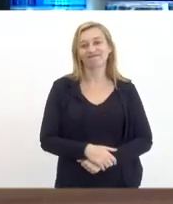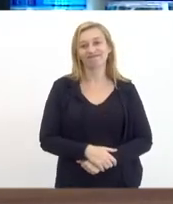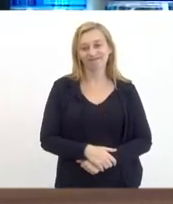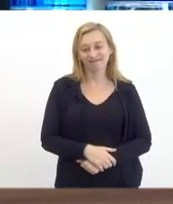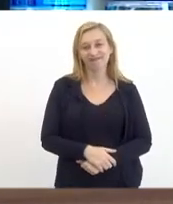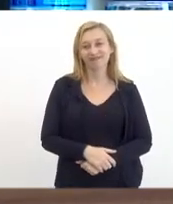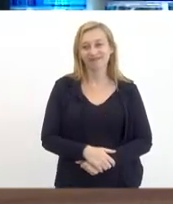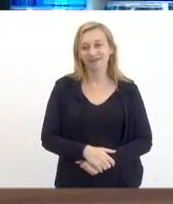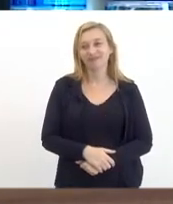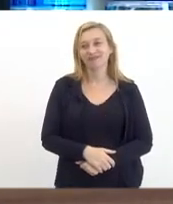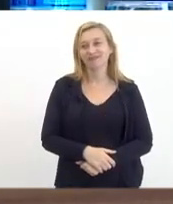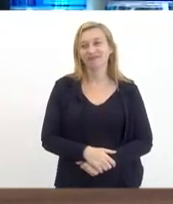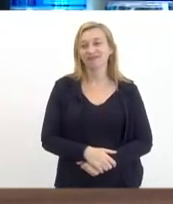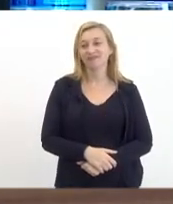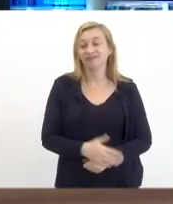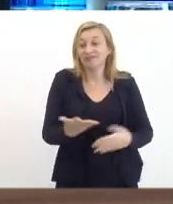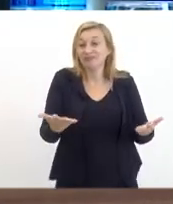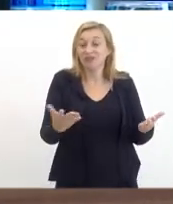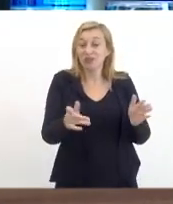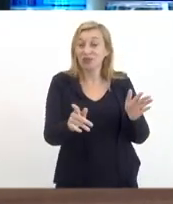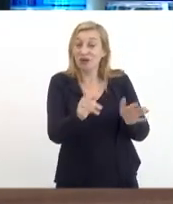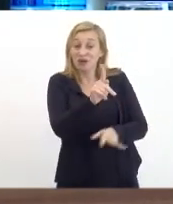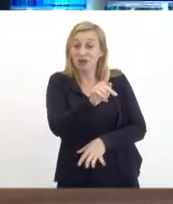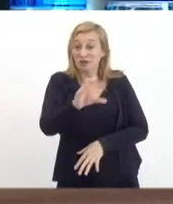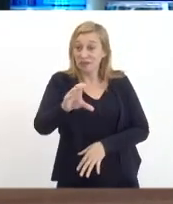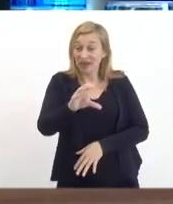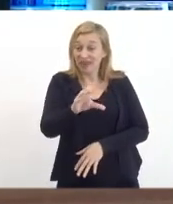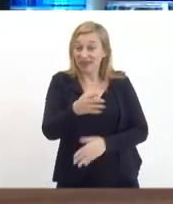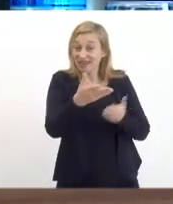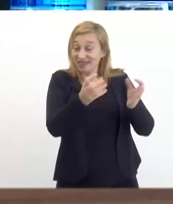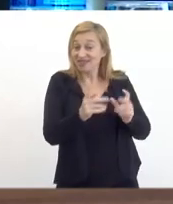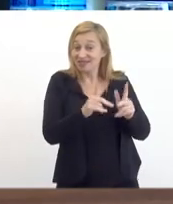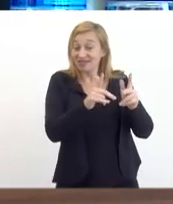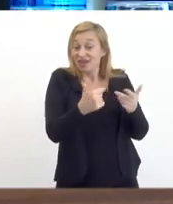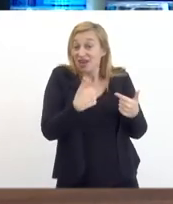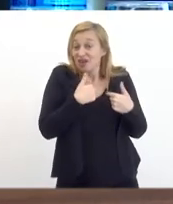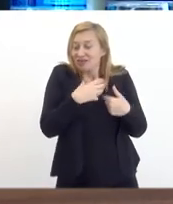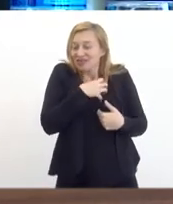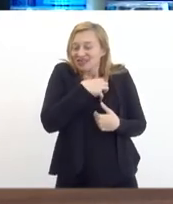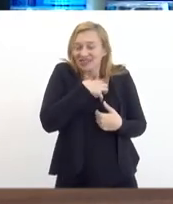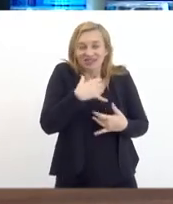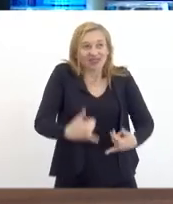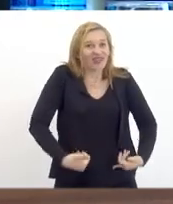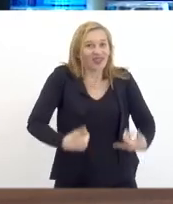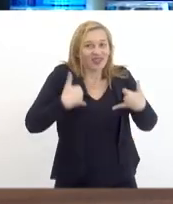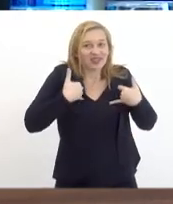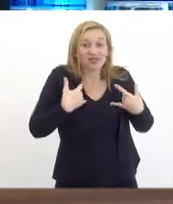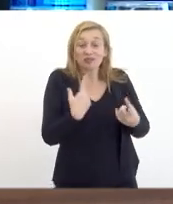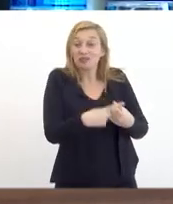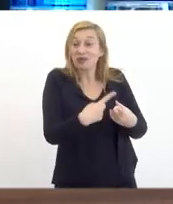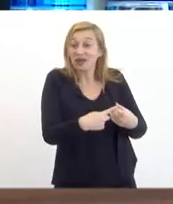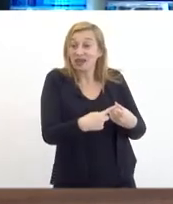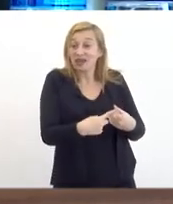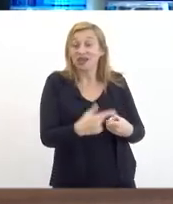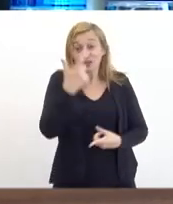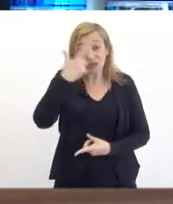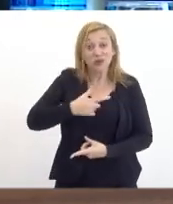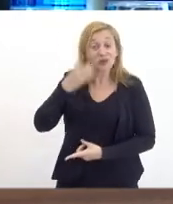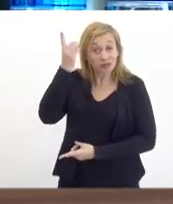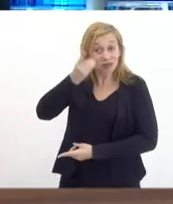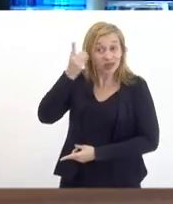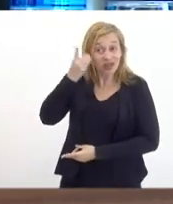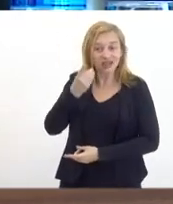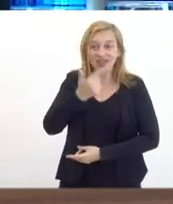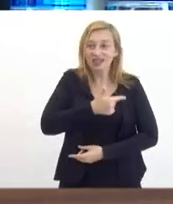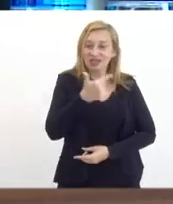com uma PEC como essa eu me sinto duplamente honrado primeiro por estar deputado e segundo